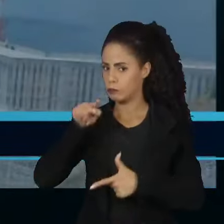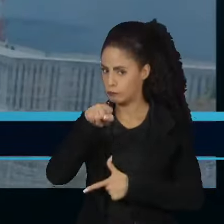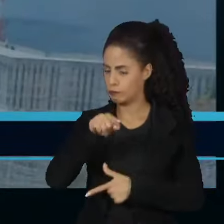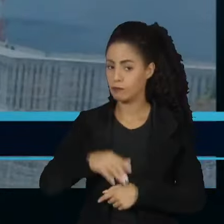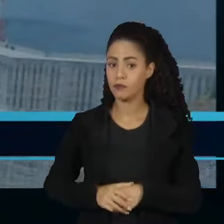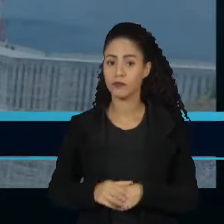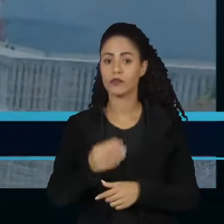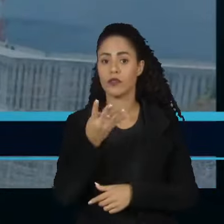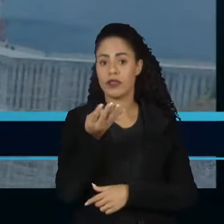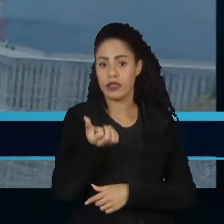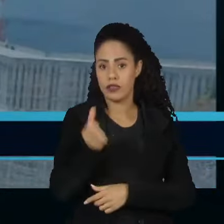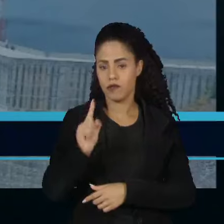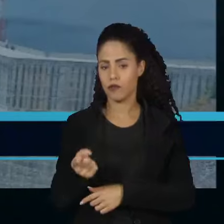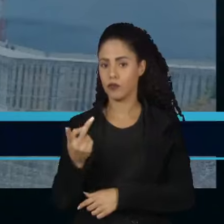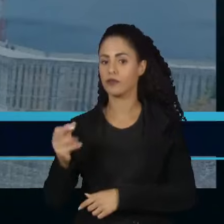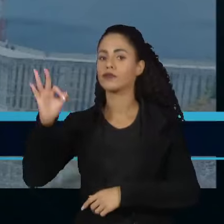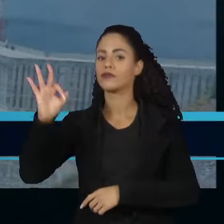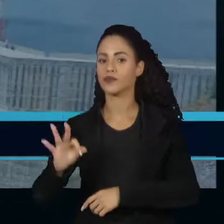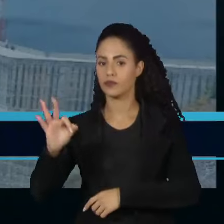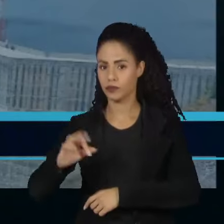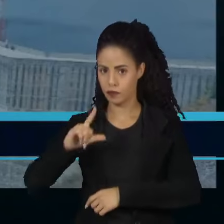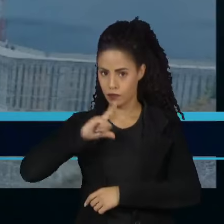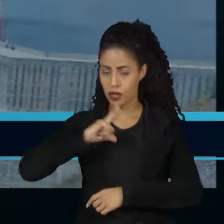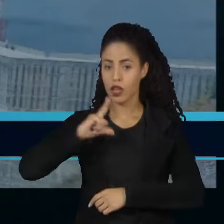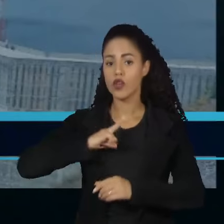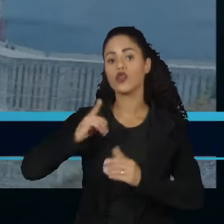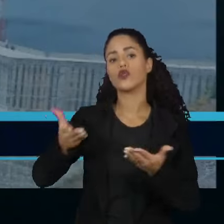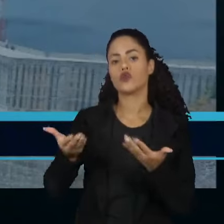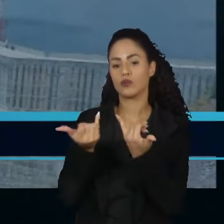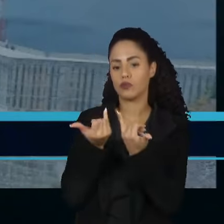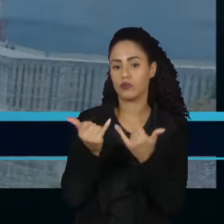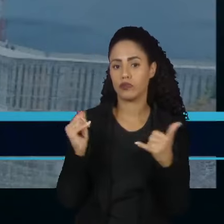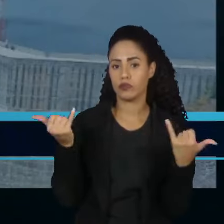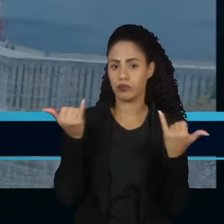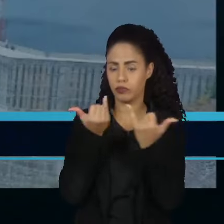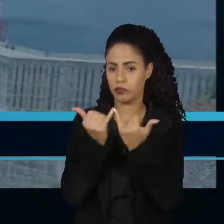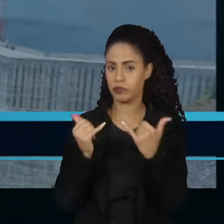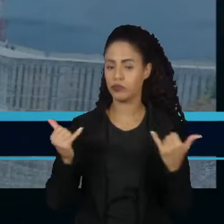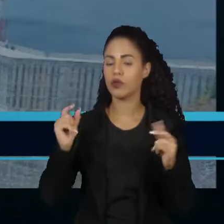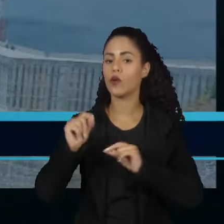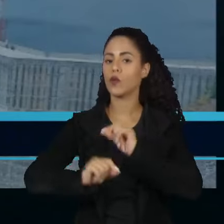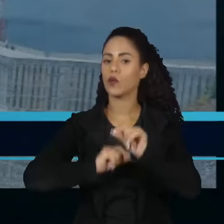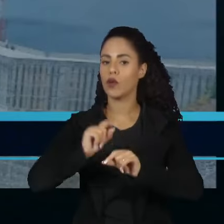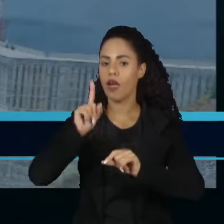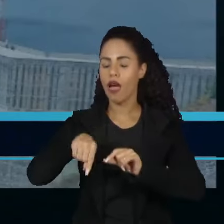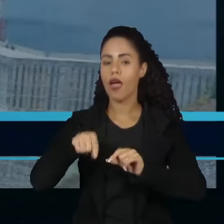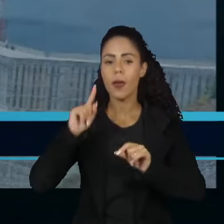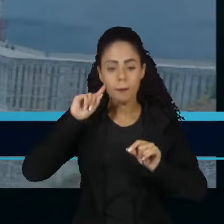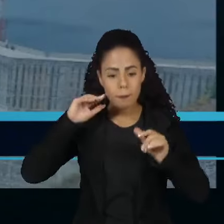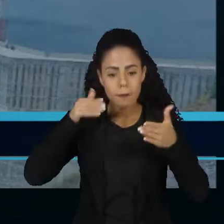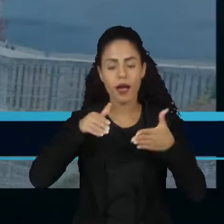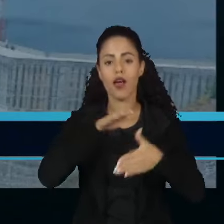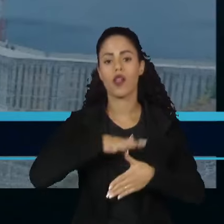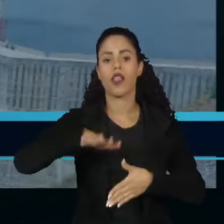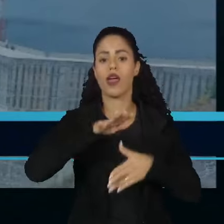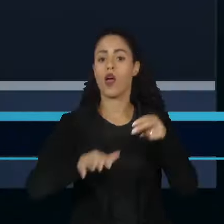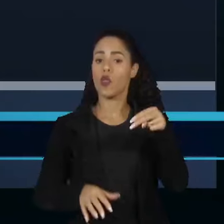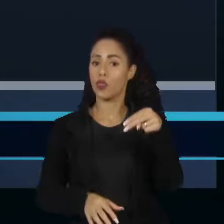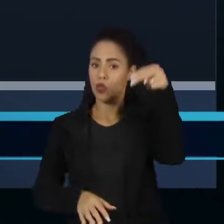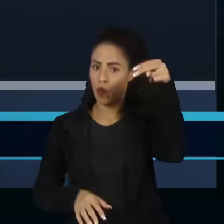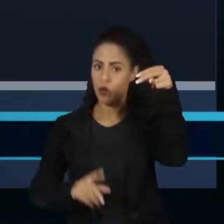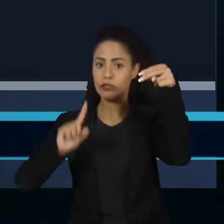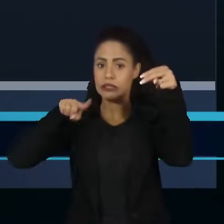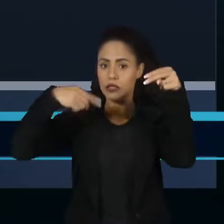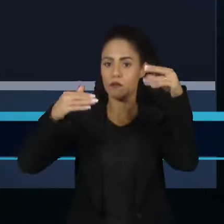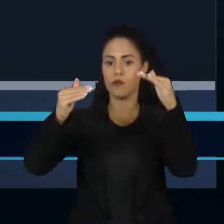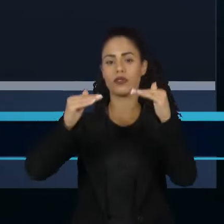46,2% das perdas no mercado de baixa tensão estão concentradas na região norte. Em